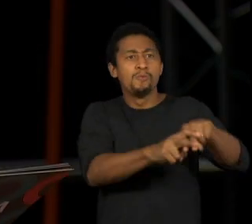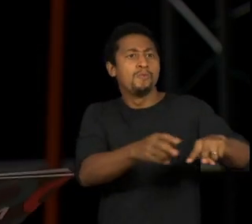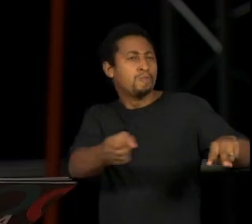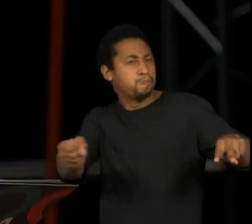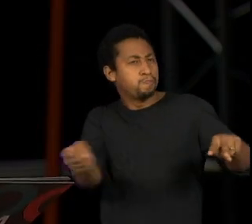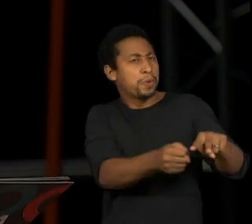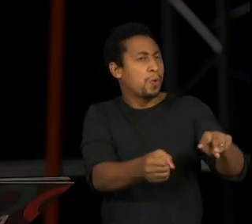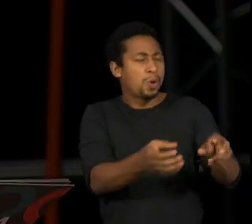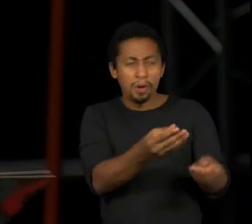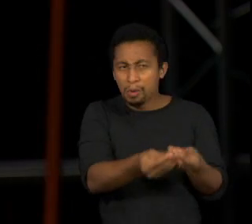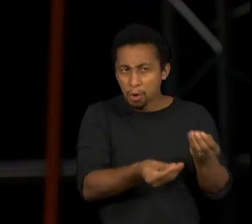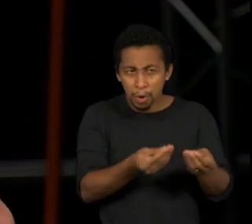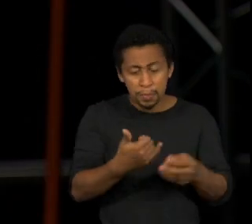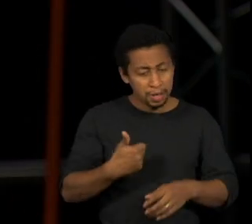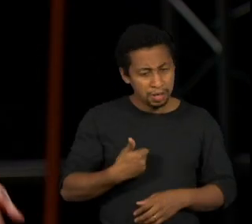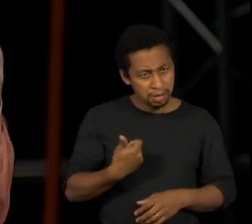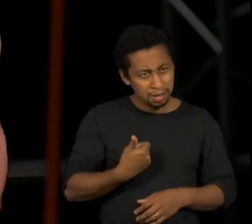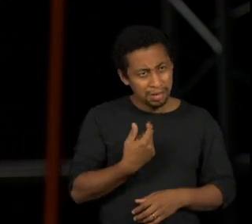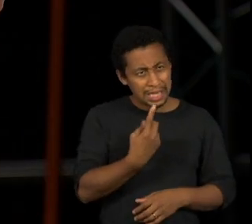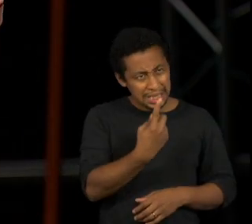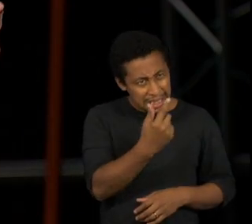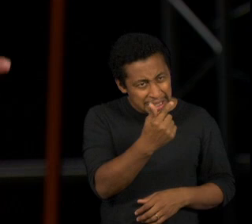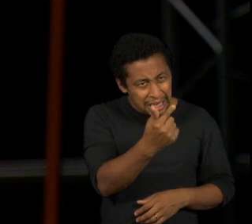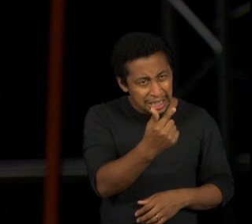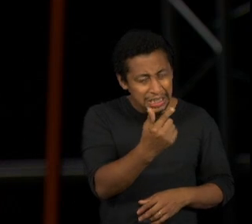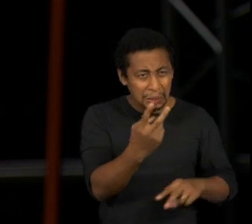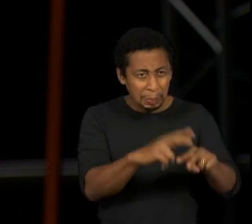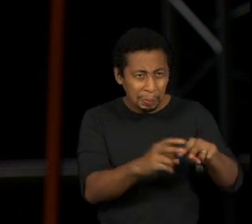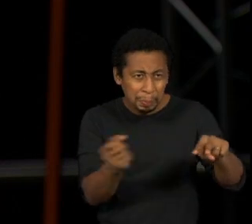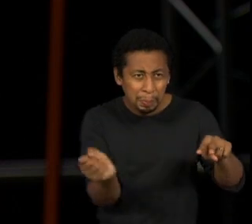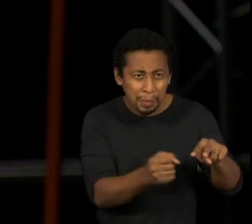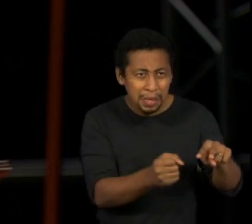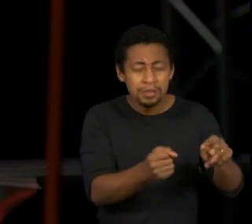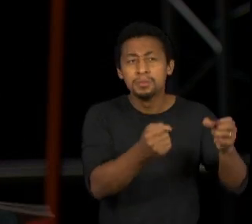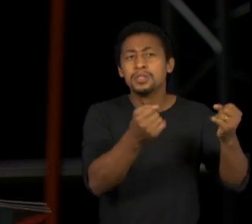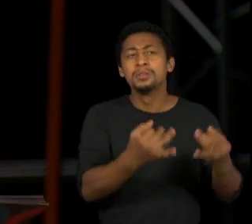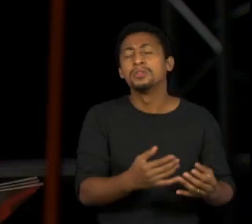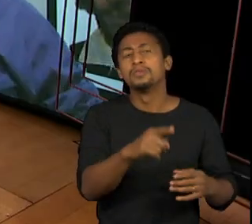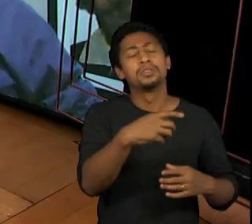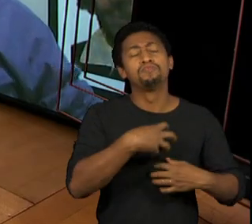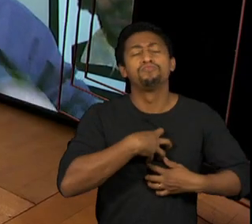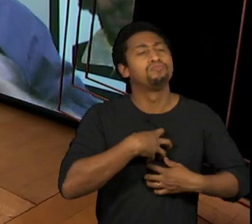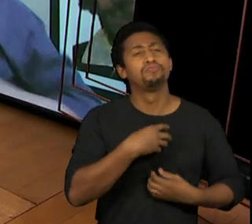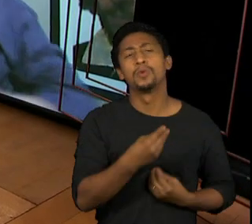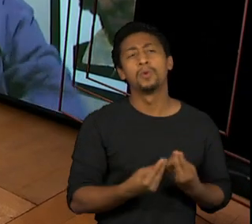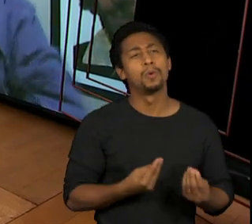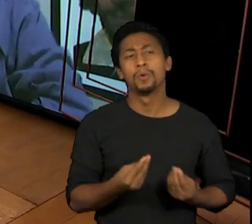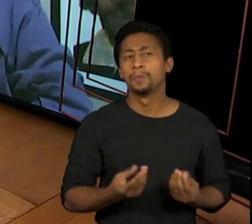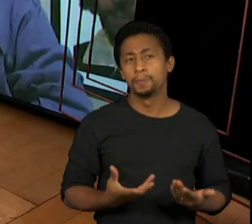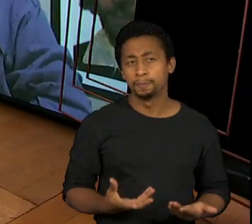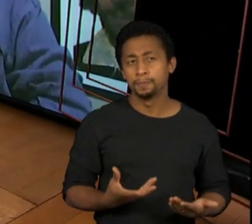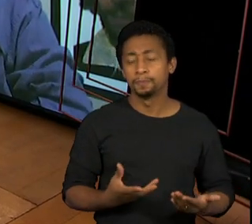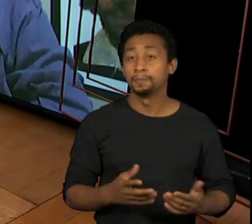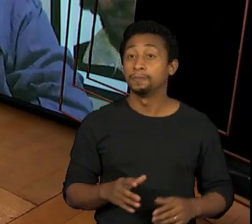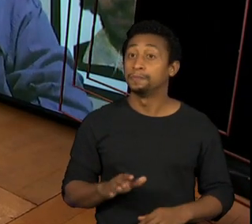preso. Como é que isso aconteceu? O que que essa prisão provocou em você? Bom,